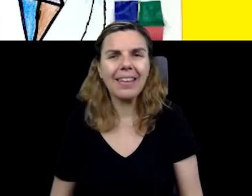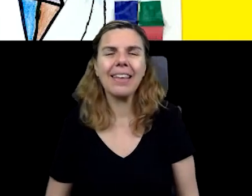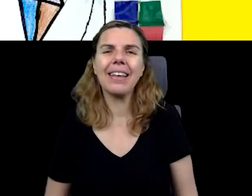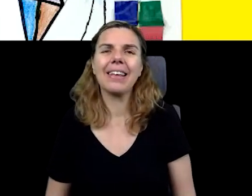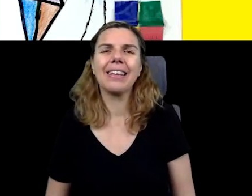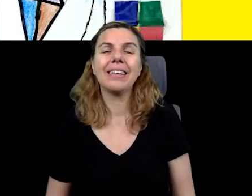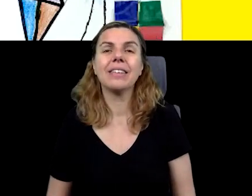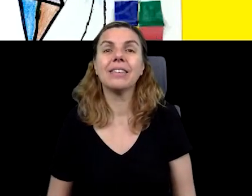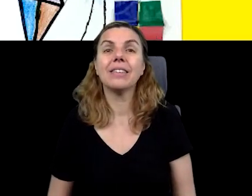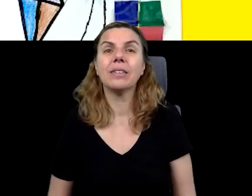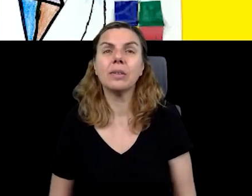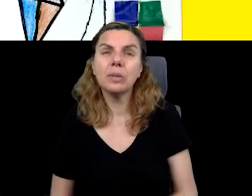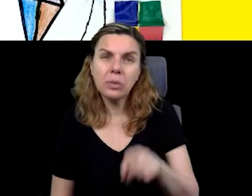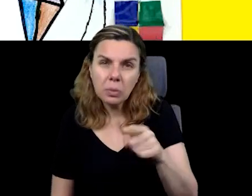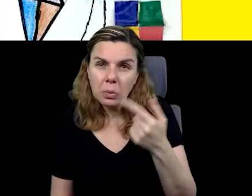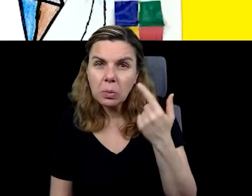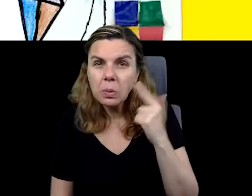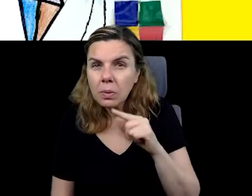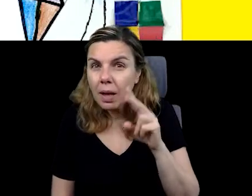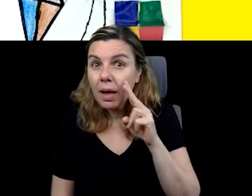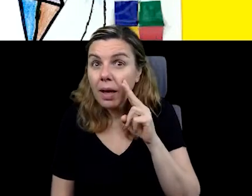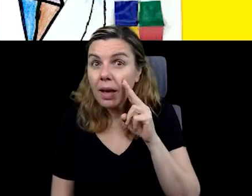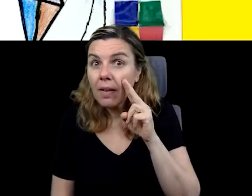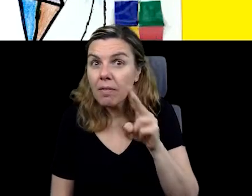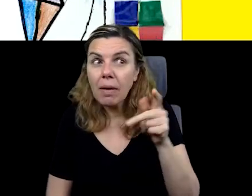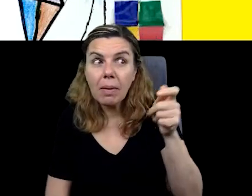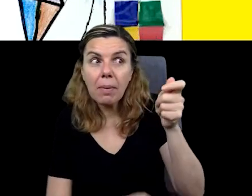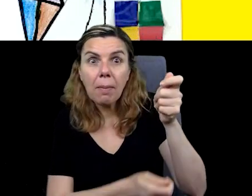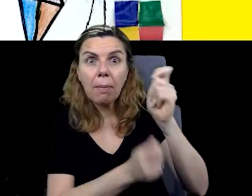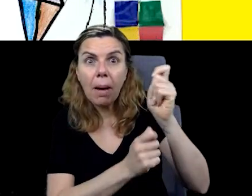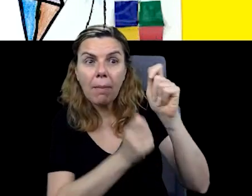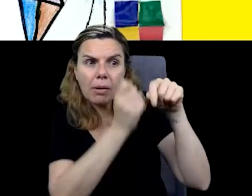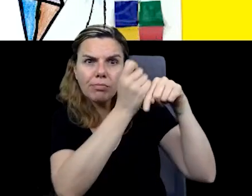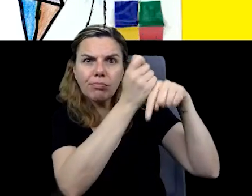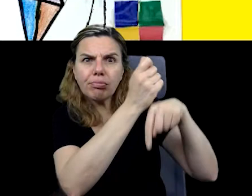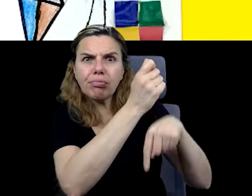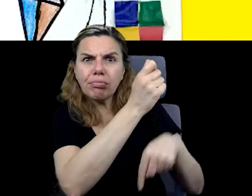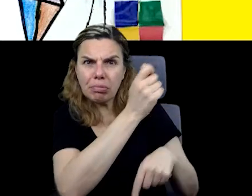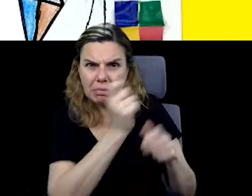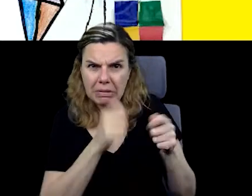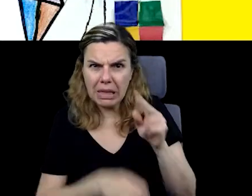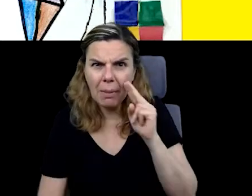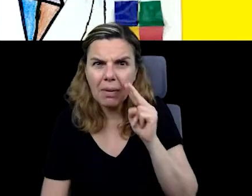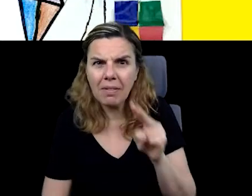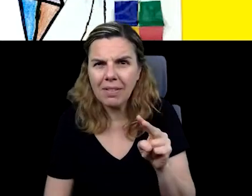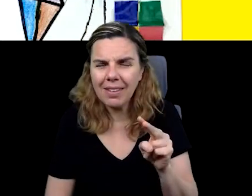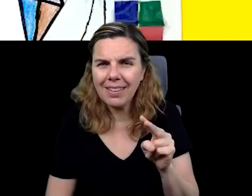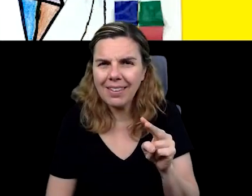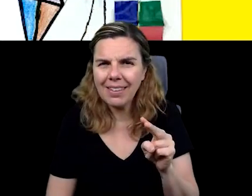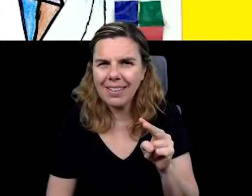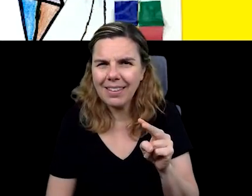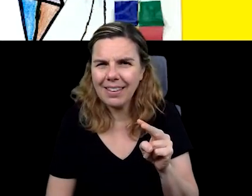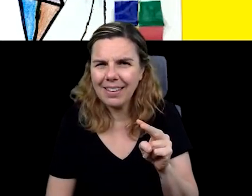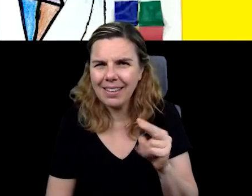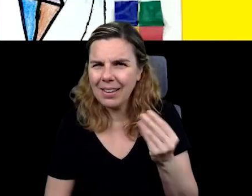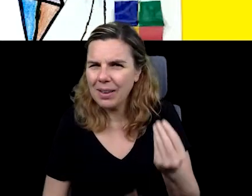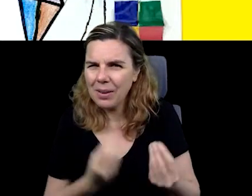E quem é que consegue ver o rabo da nossa pipa? Será que ele está ali feito de